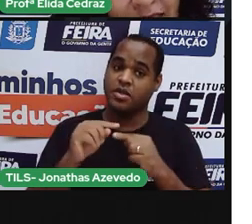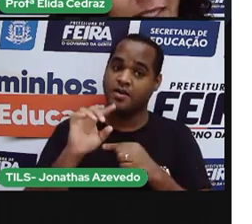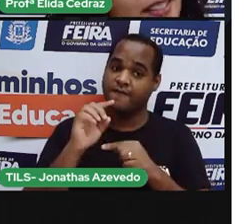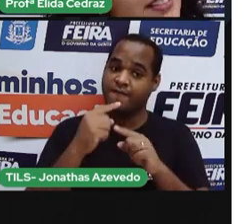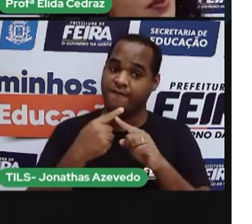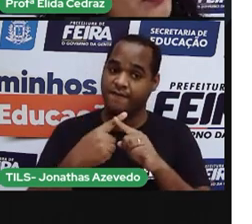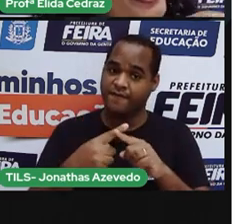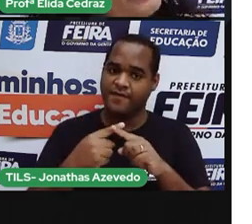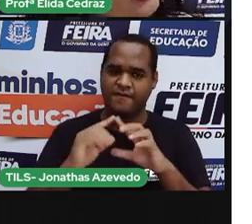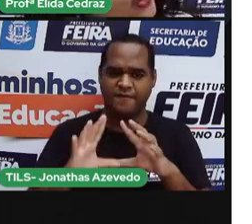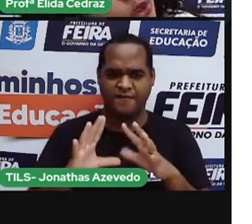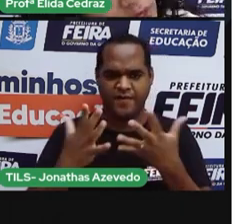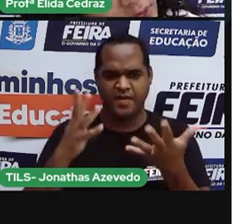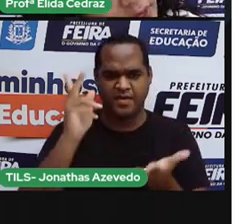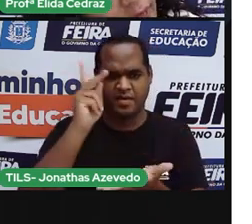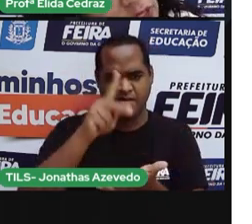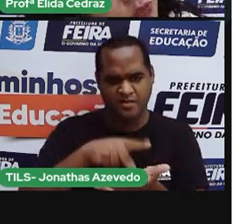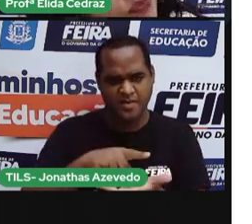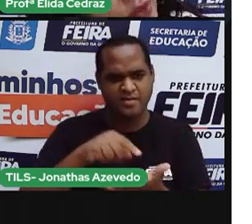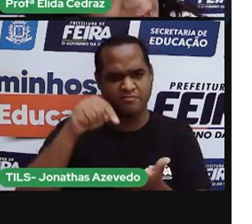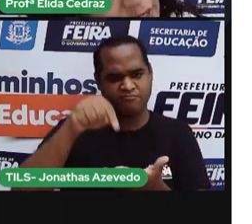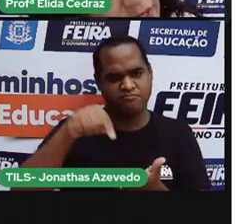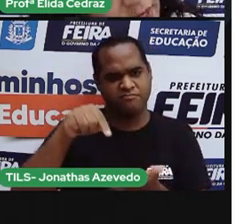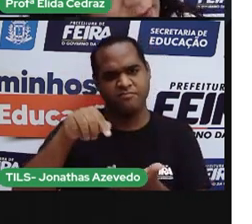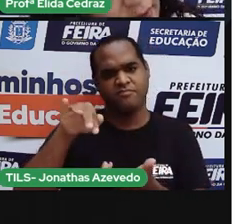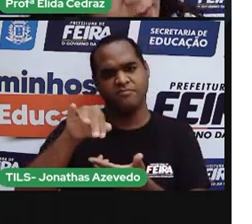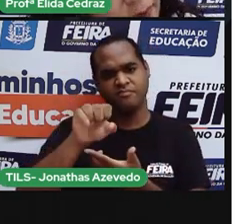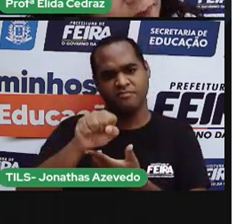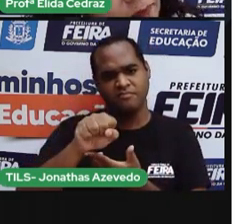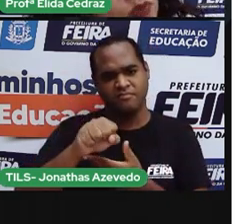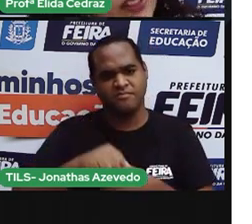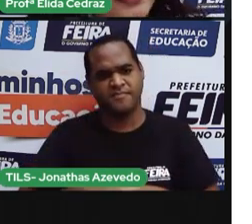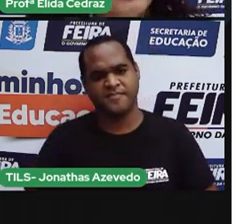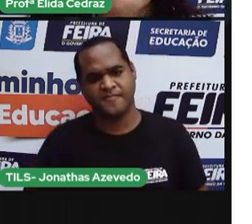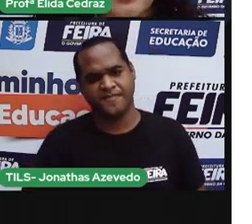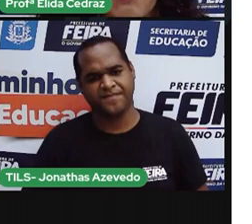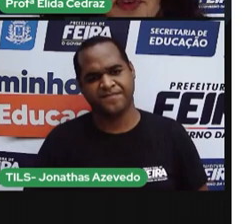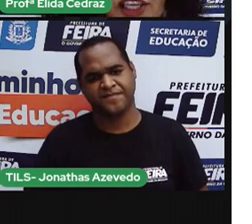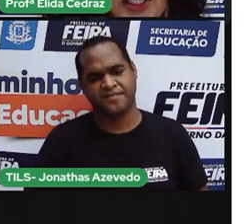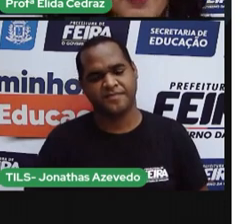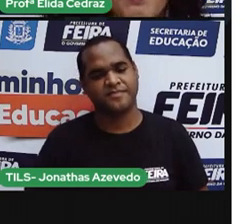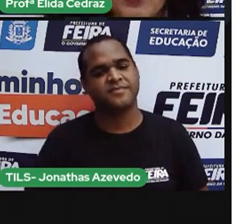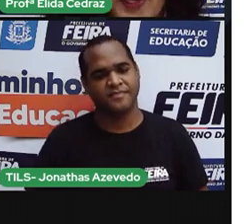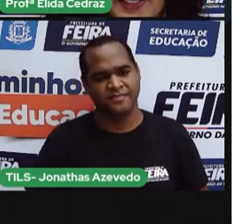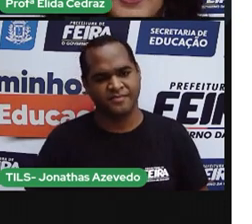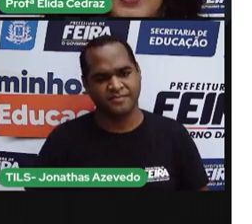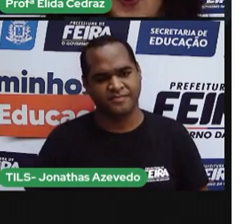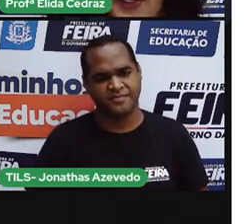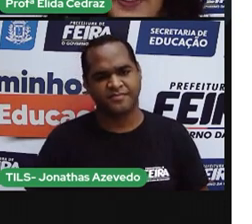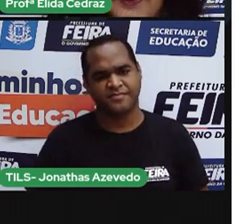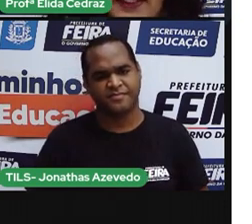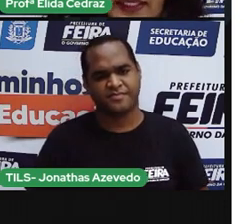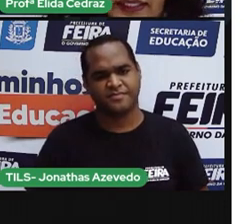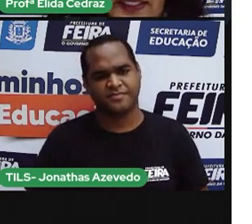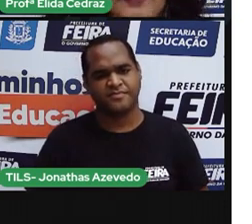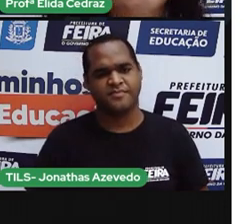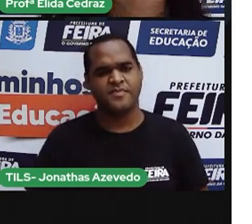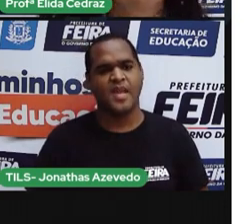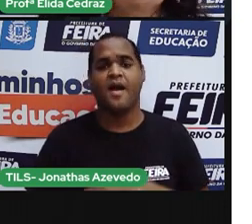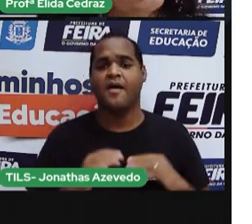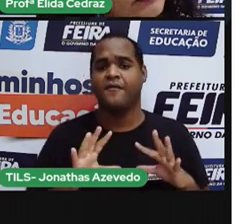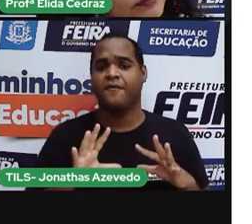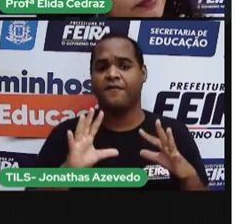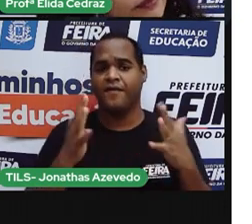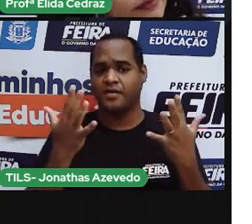festas que são da nossa cidade feira de Santana. Tem a festa da Padroeira Senhora Santana?